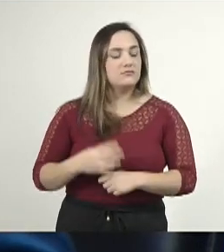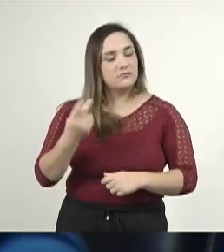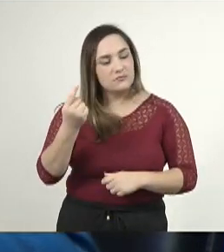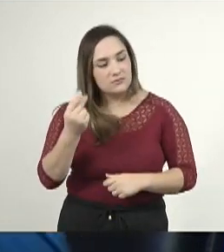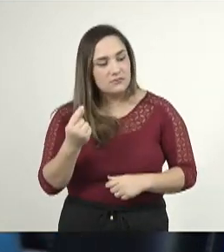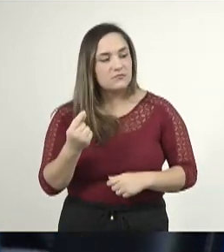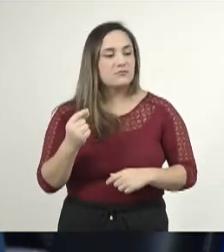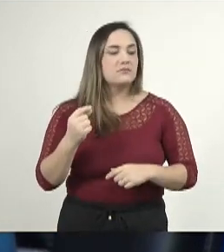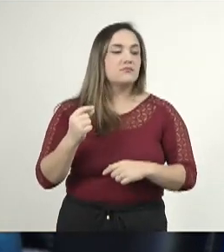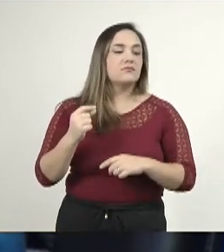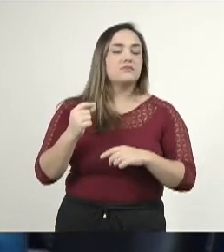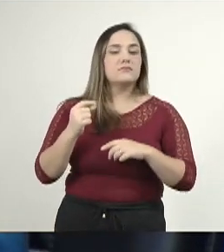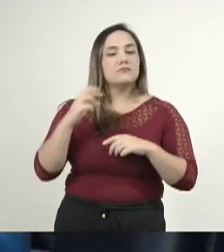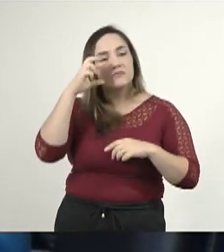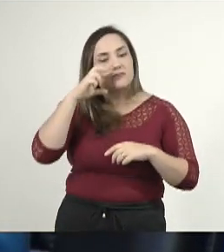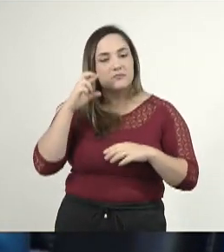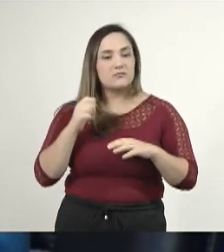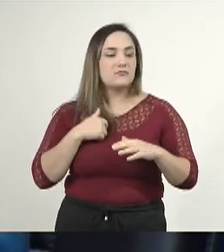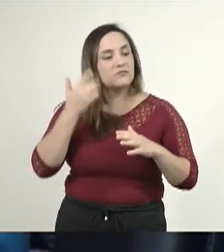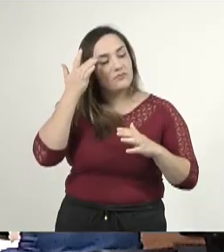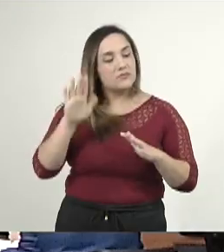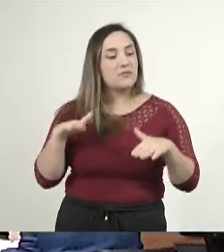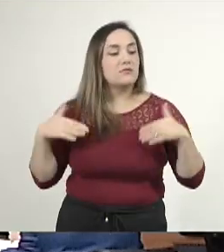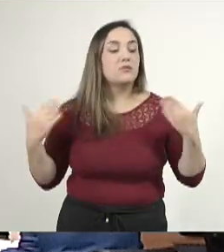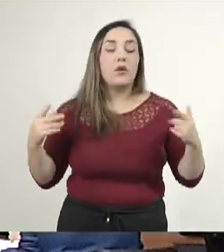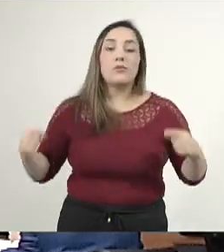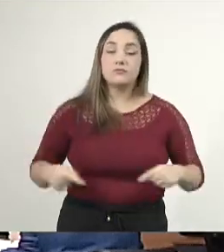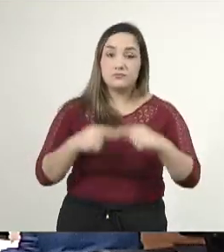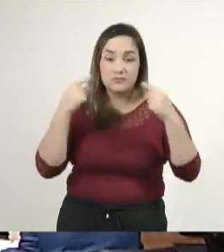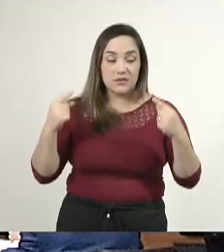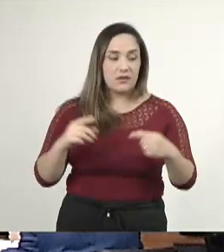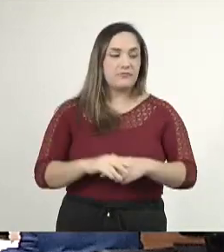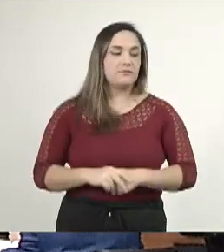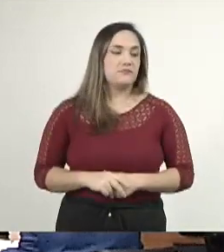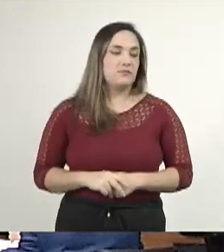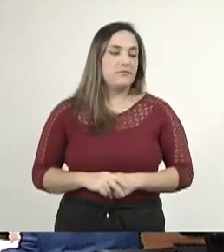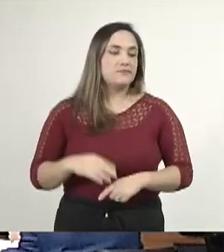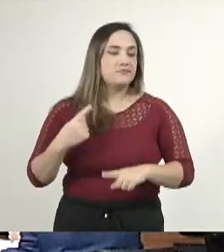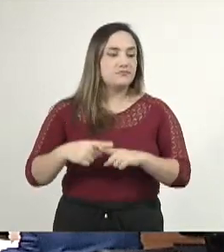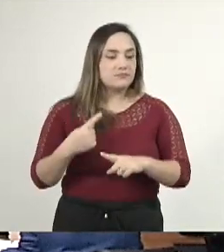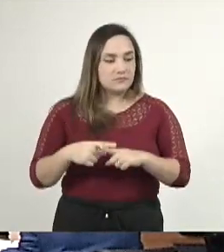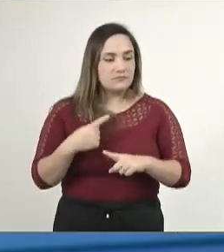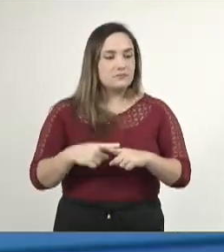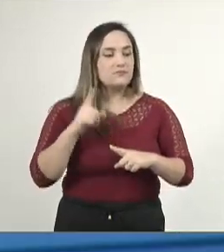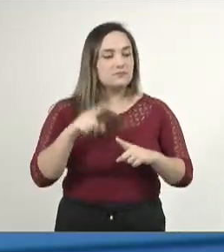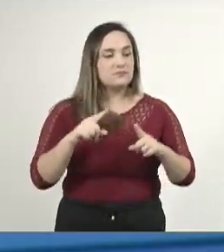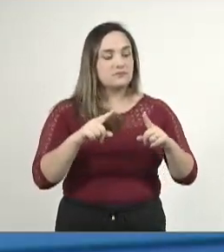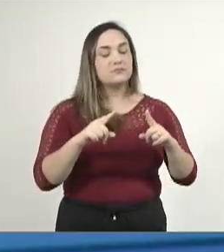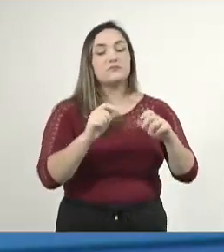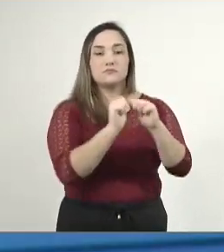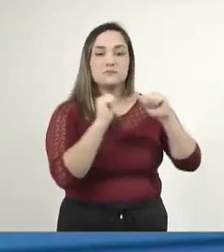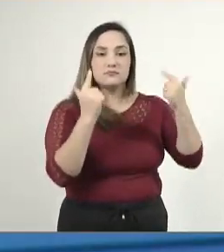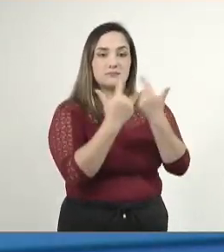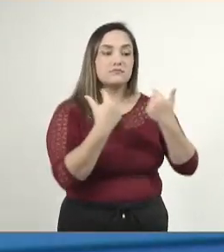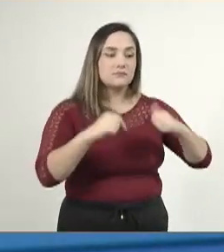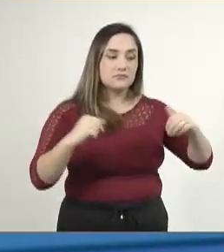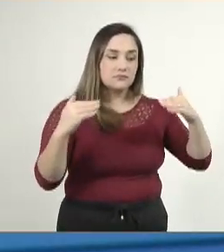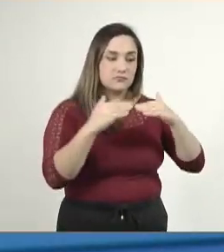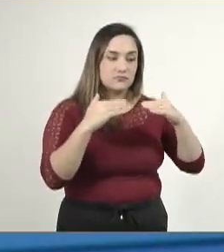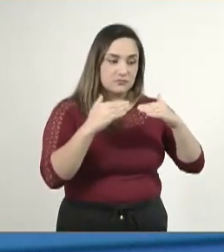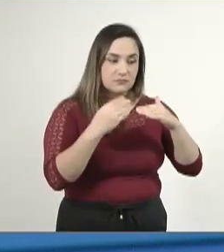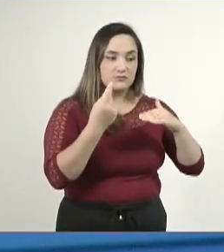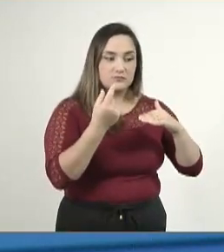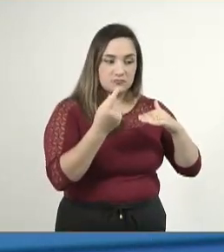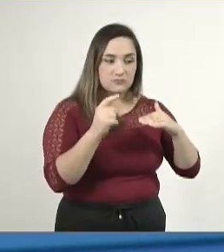de fiscalização. Eu não sei para qual comissão da Assembleia, porque a Assembleia que tem que aprovar ou